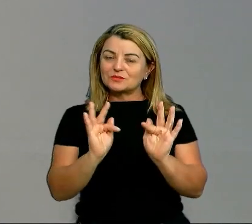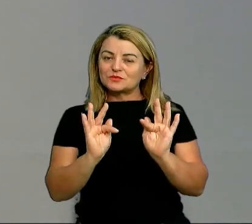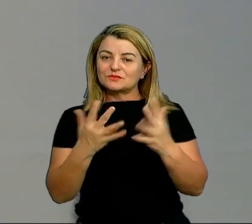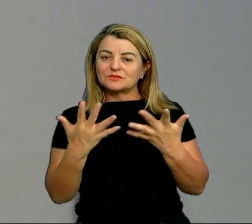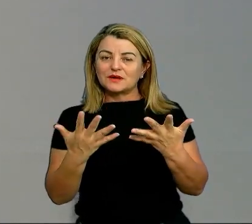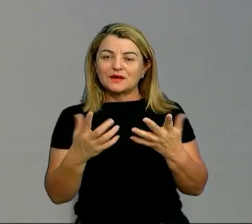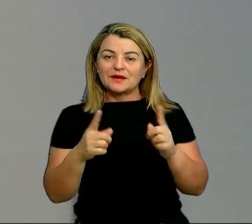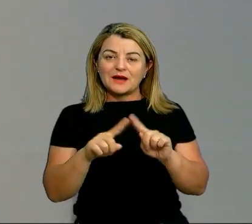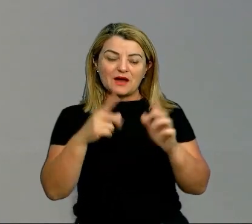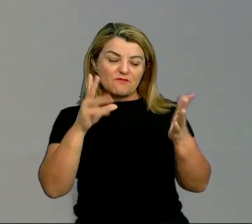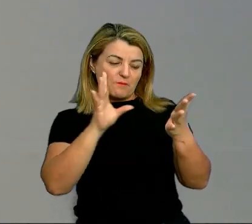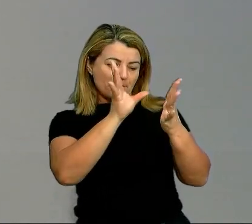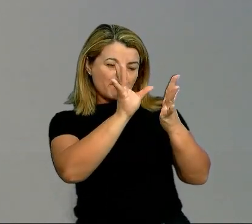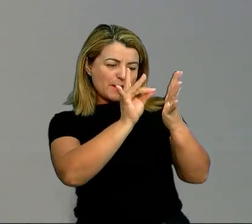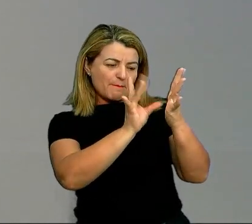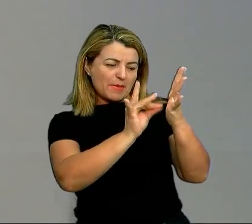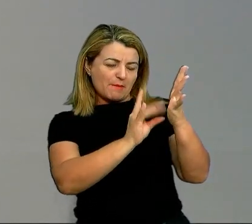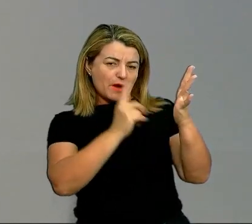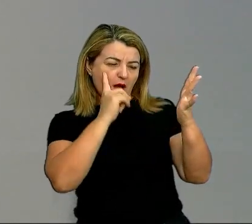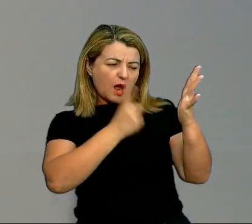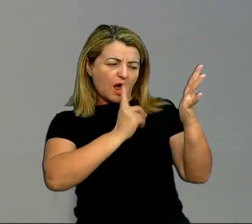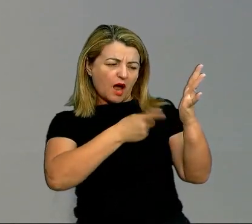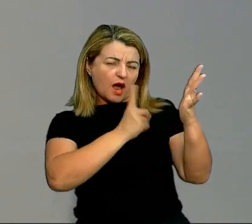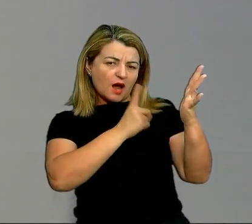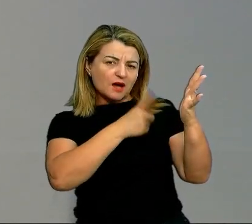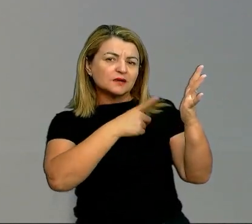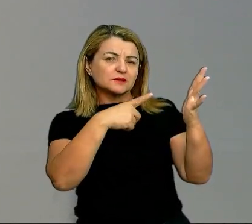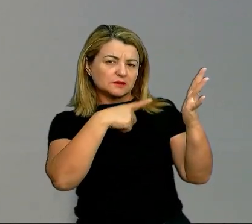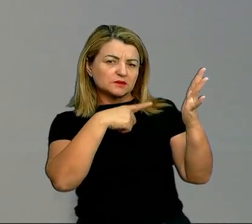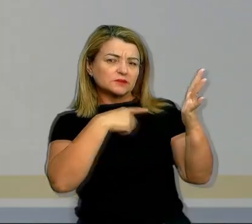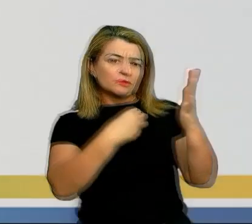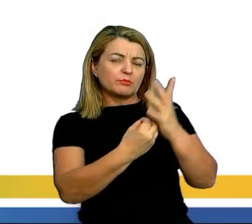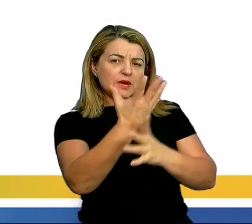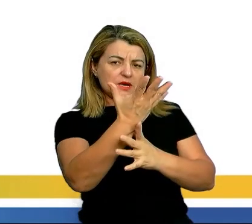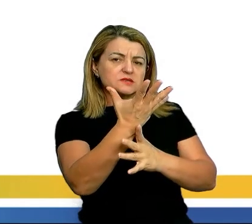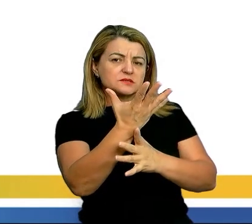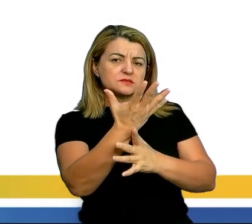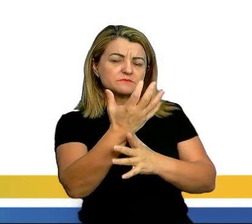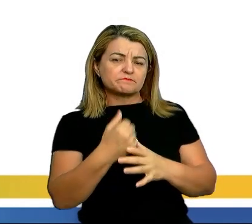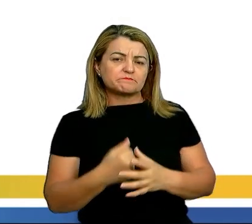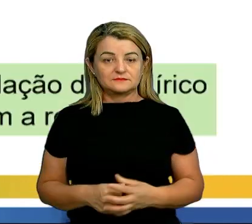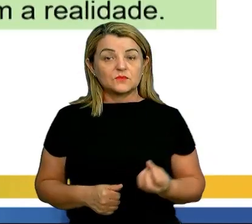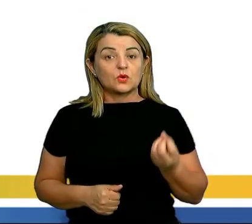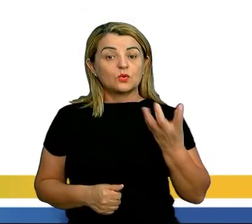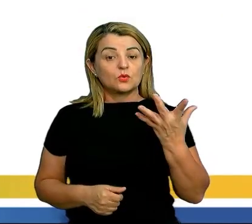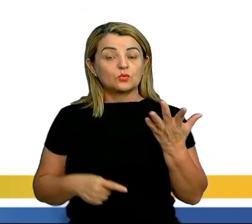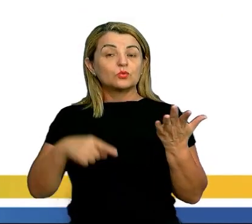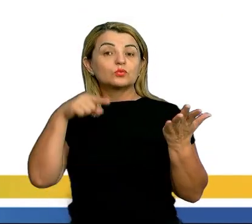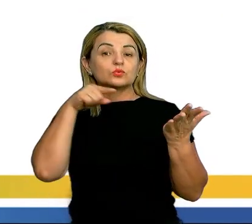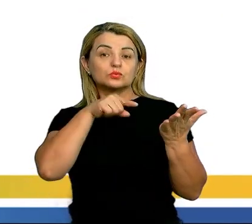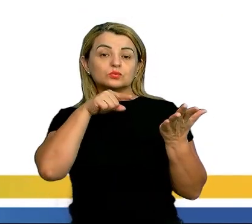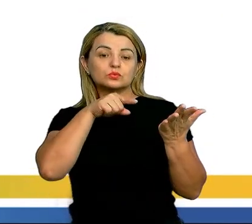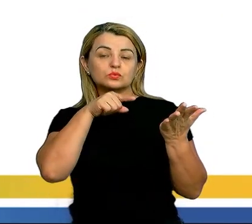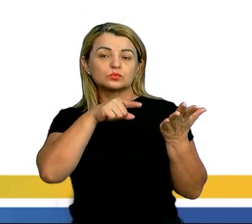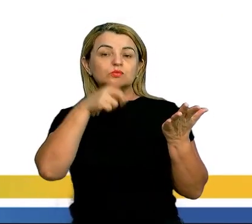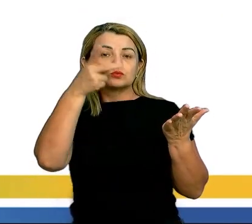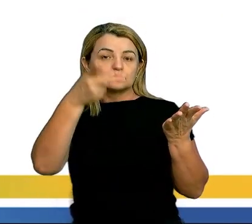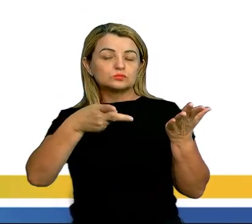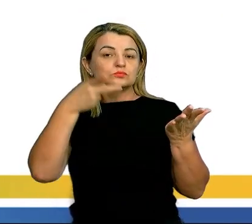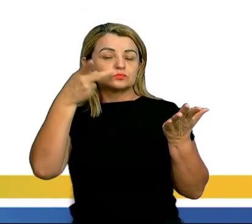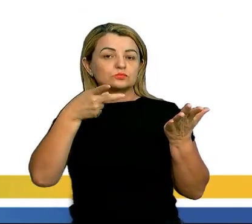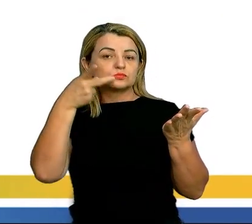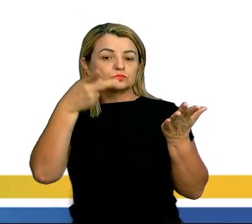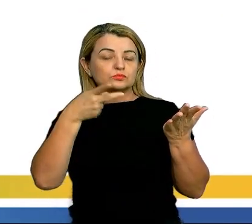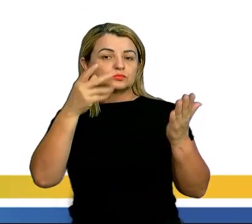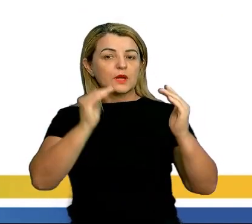produções, algumas críticas que aparecem diluídas, tá? Então, pessoal, nós falamos